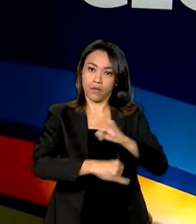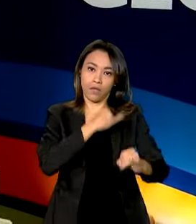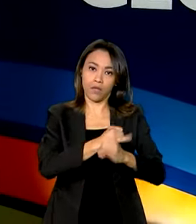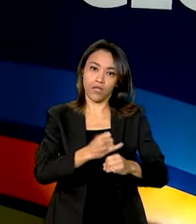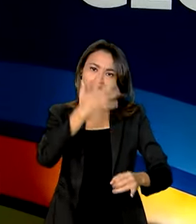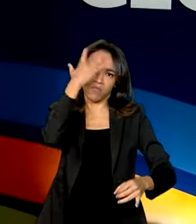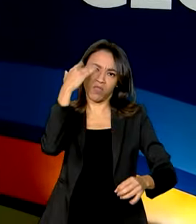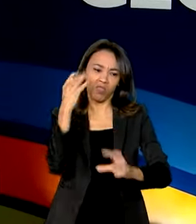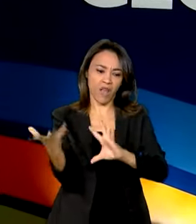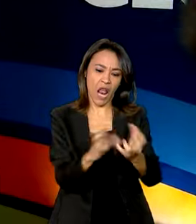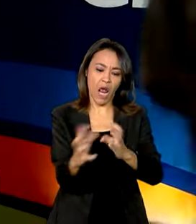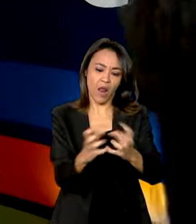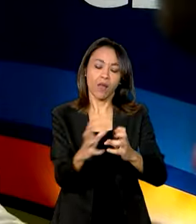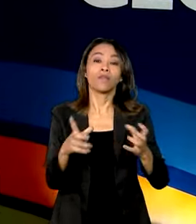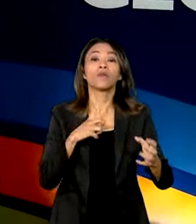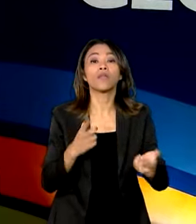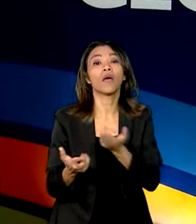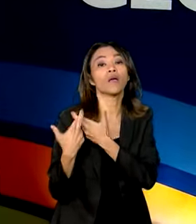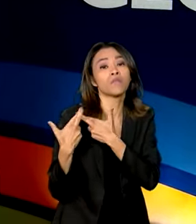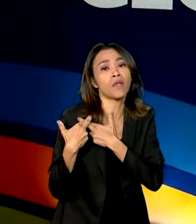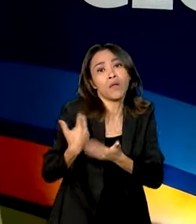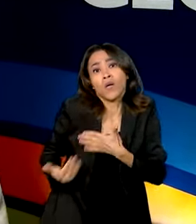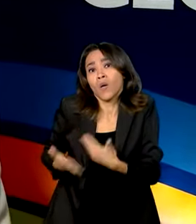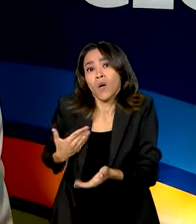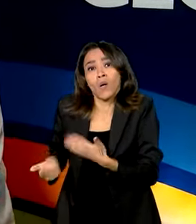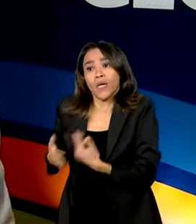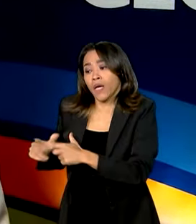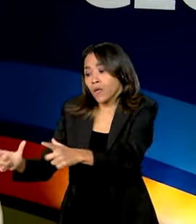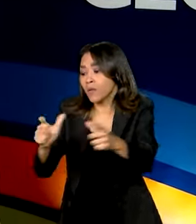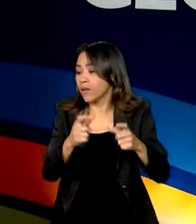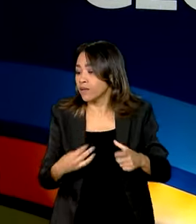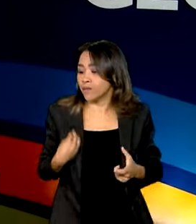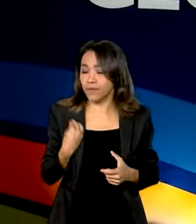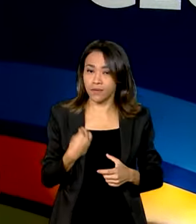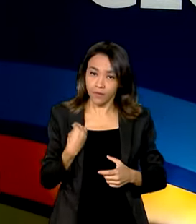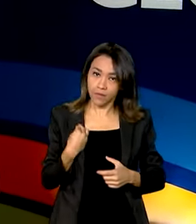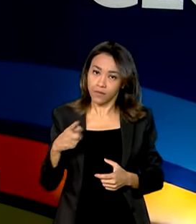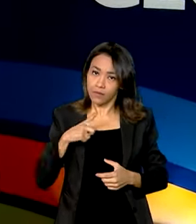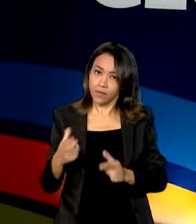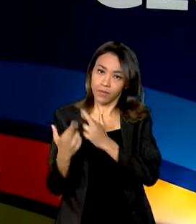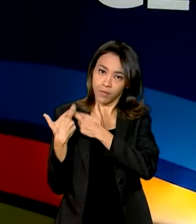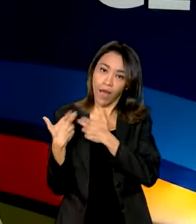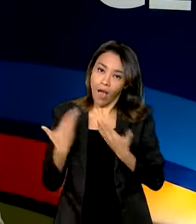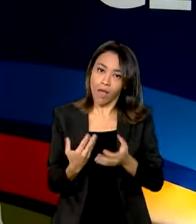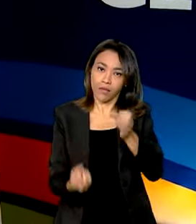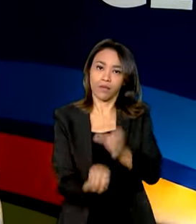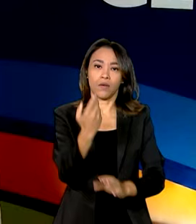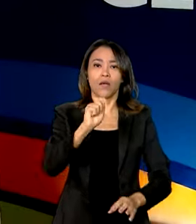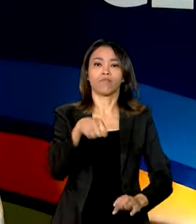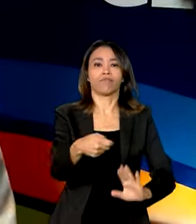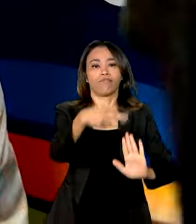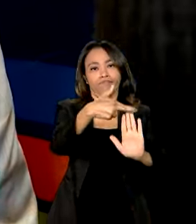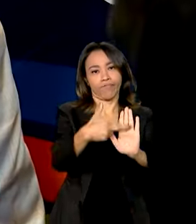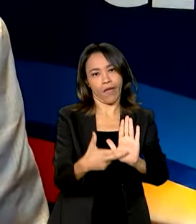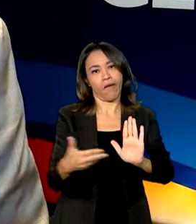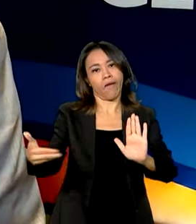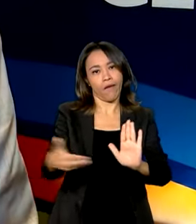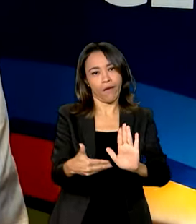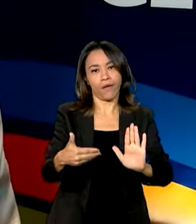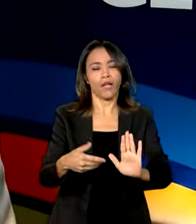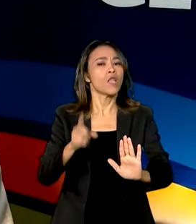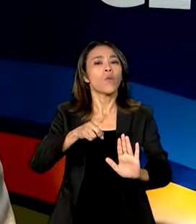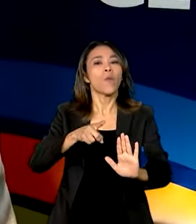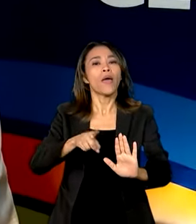Então é preciso que haja responsabilidade, como em qualquer ambiente da vida que a gente está. Então, regulação é isso. Regulação não é para tolerar a liberdade de expressão,